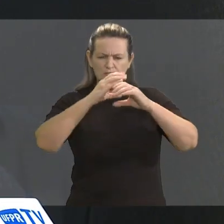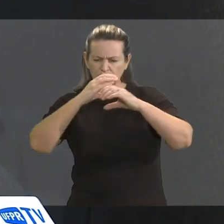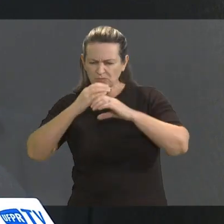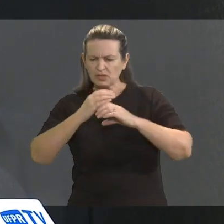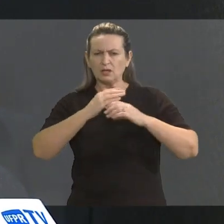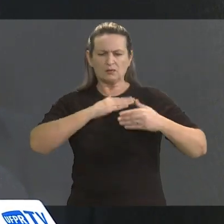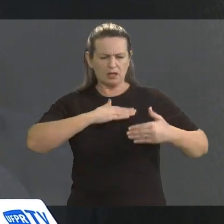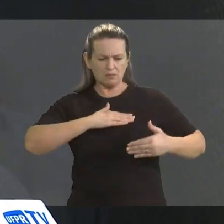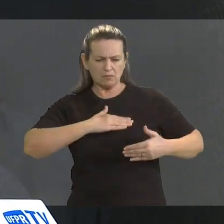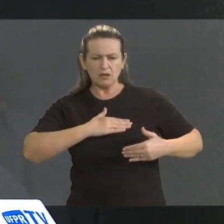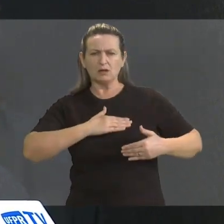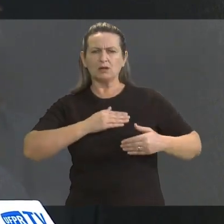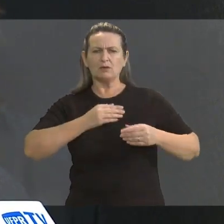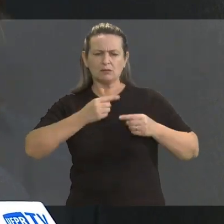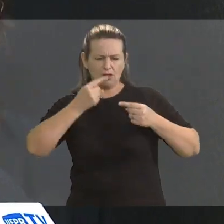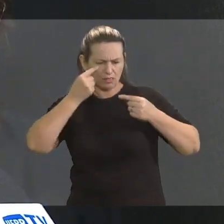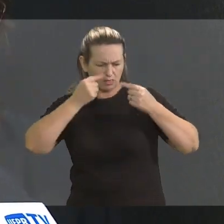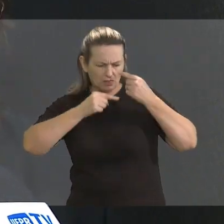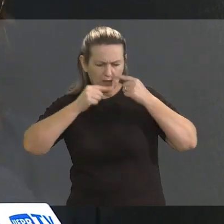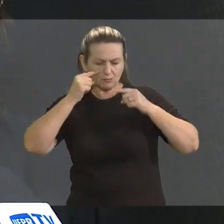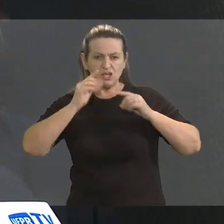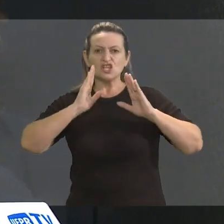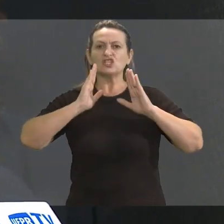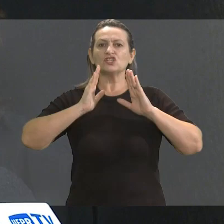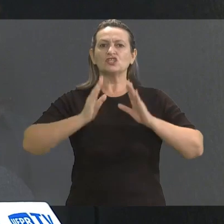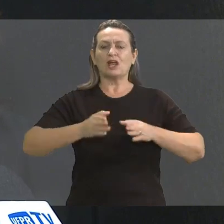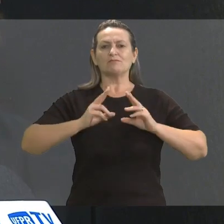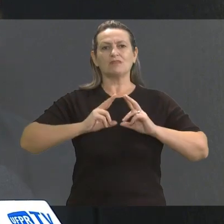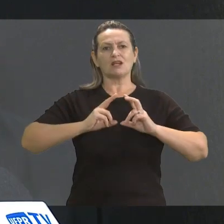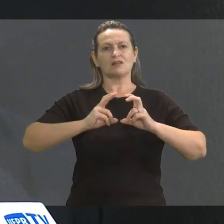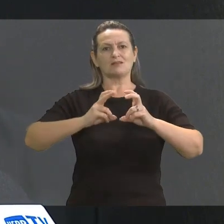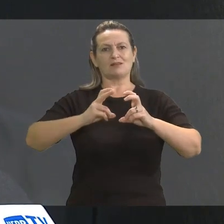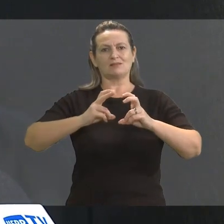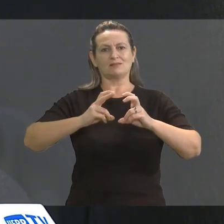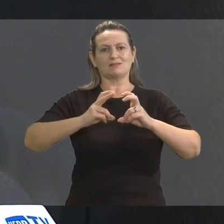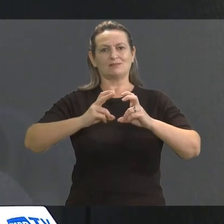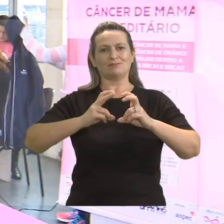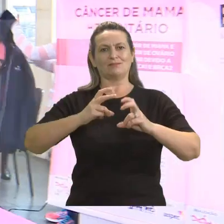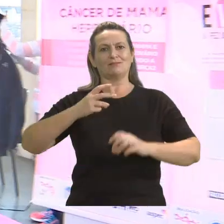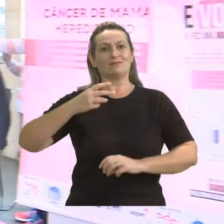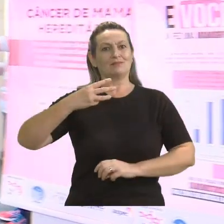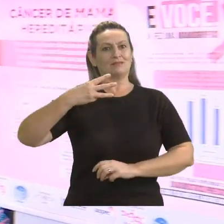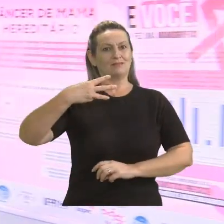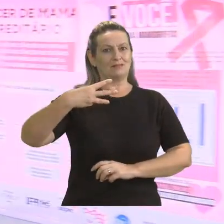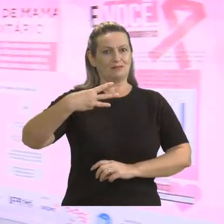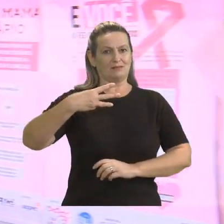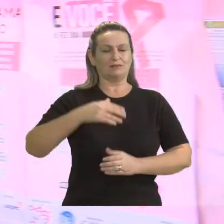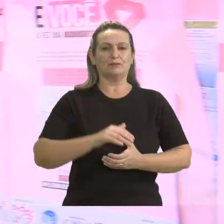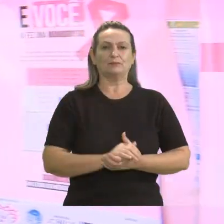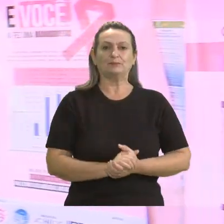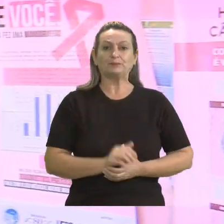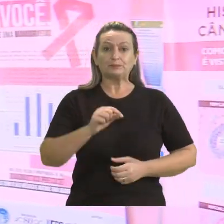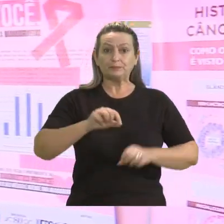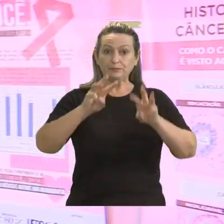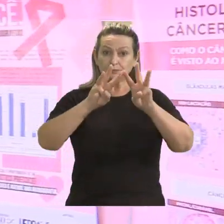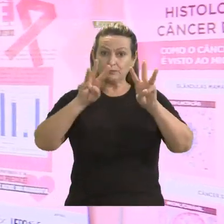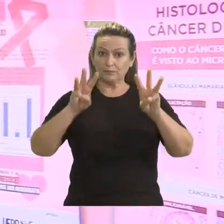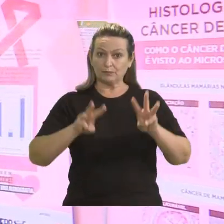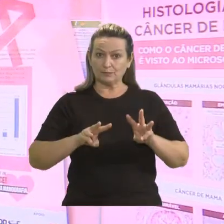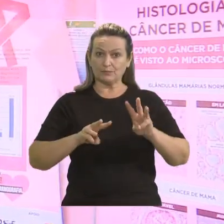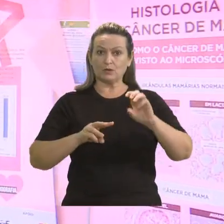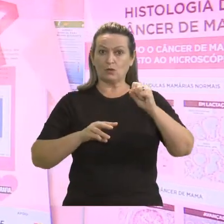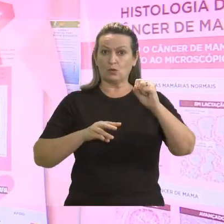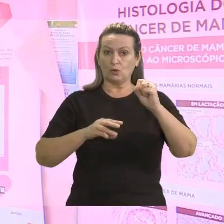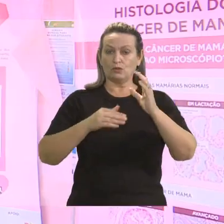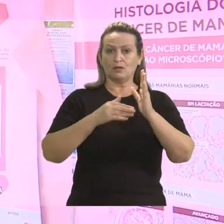os exames, fiz biópsia, descobri que estava já com câncer em estágio 3. Aqui na UFPR, nos